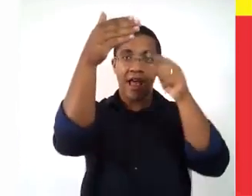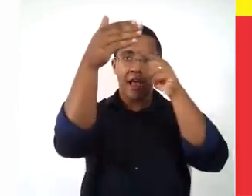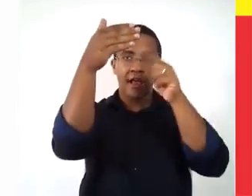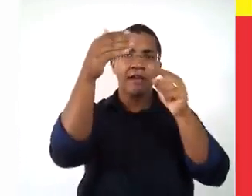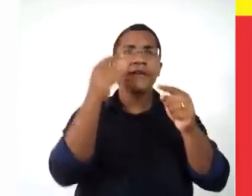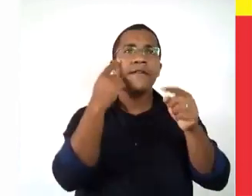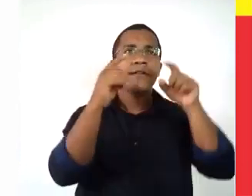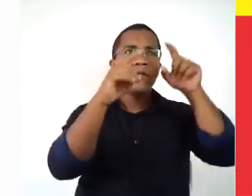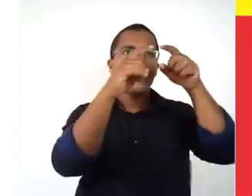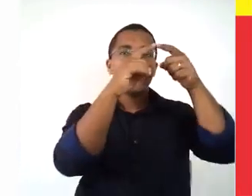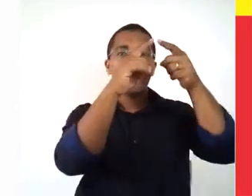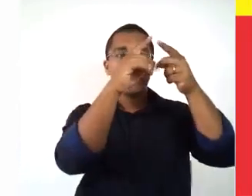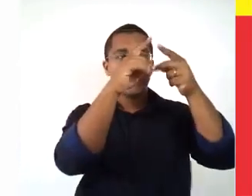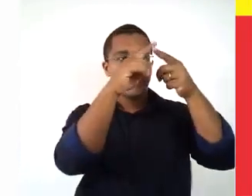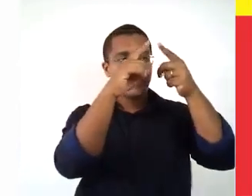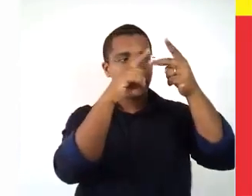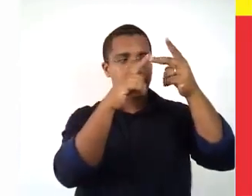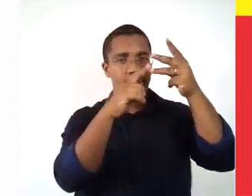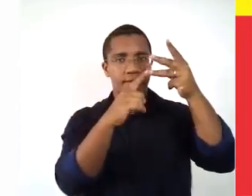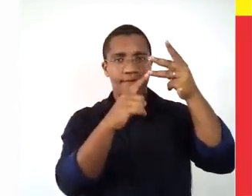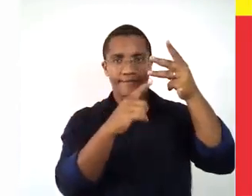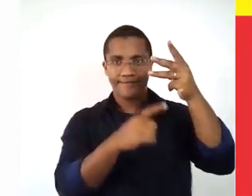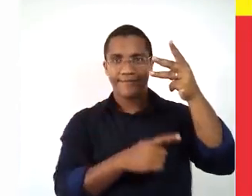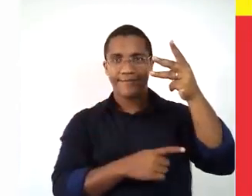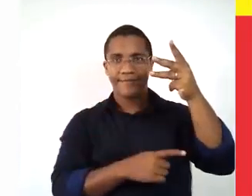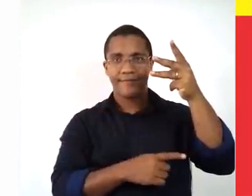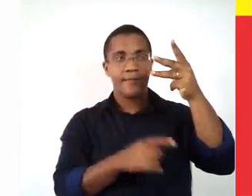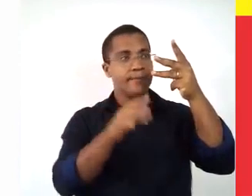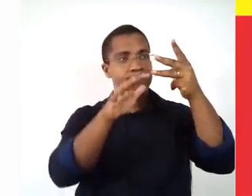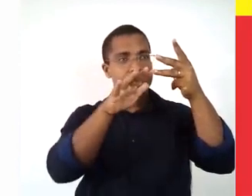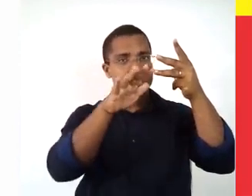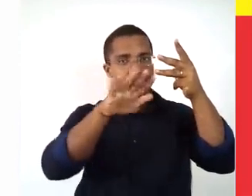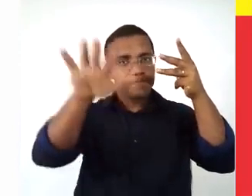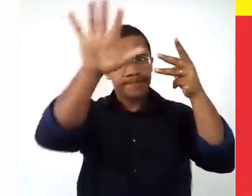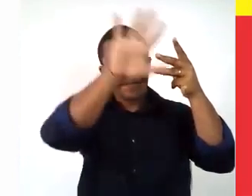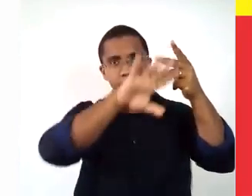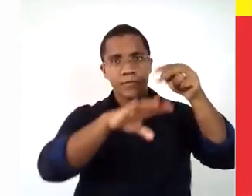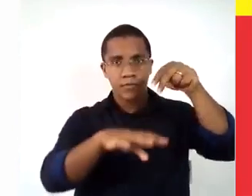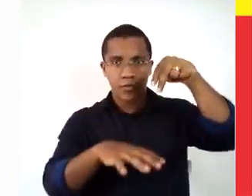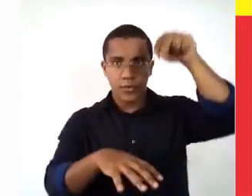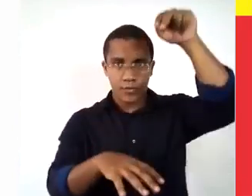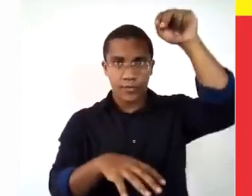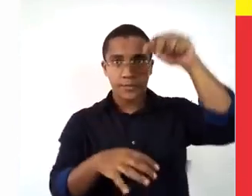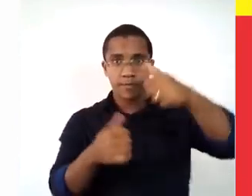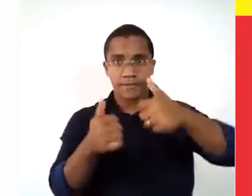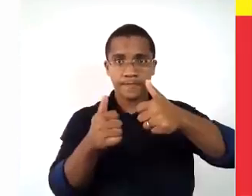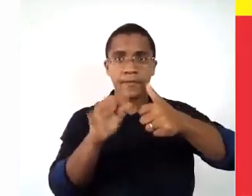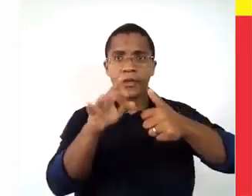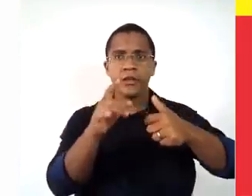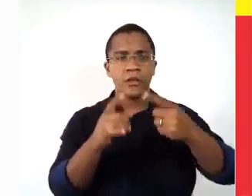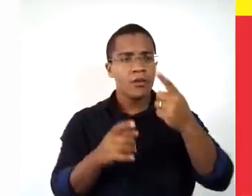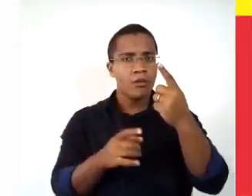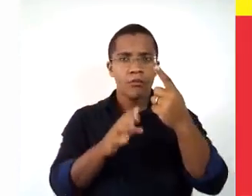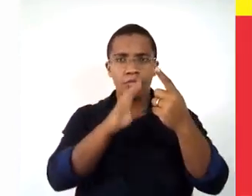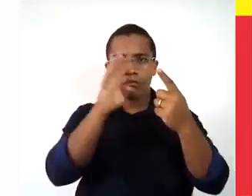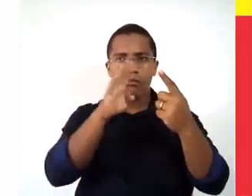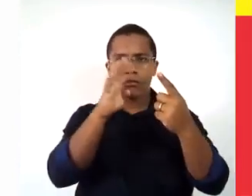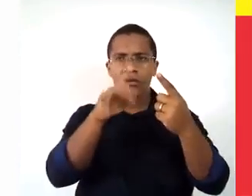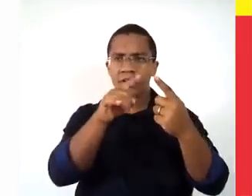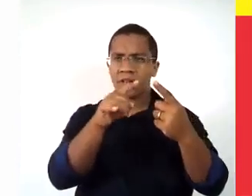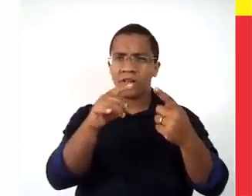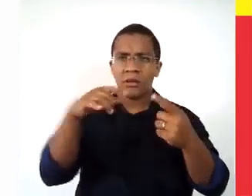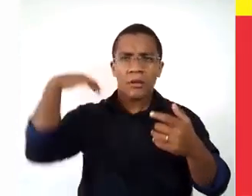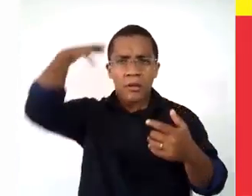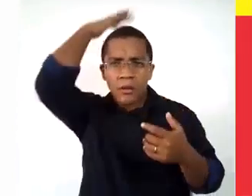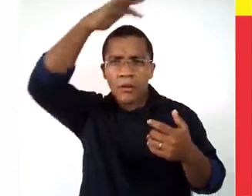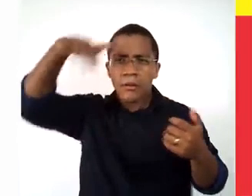que mostra as três áreas, tá, dessa parte mais ao norte. Mas, tem uma intrusa no meio aí, que é a bandeira